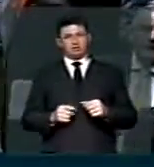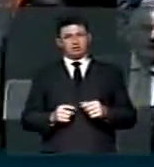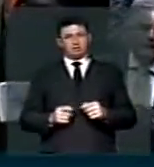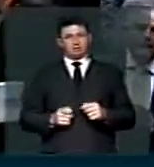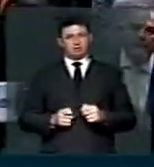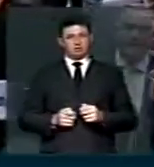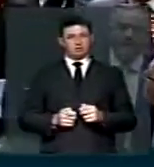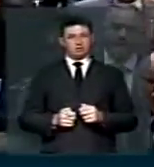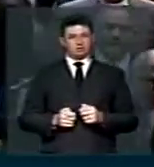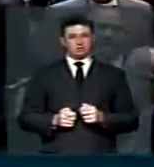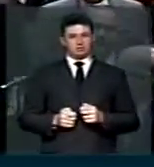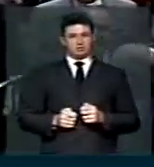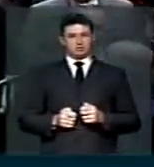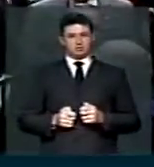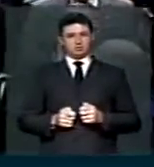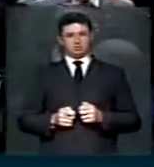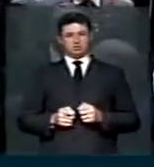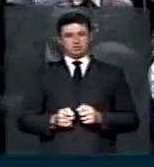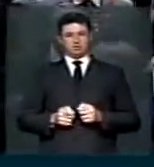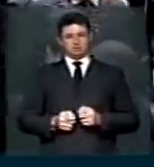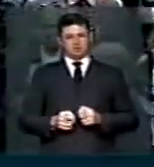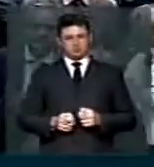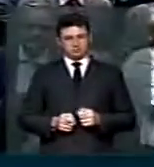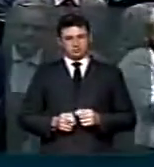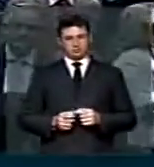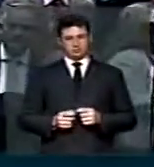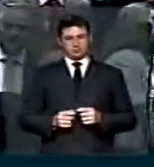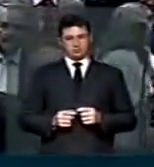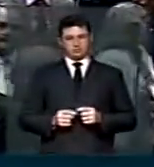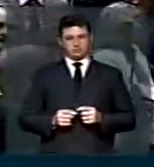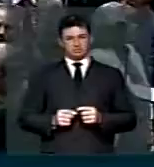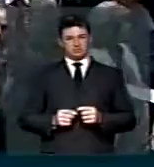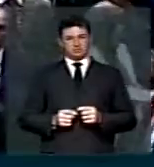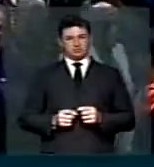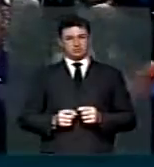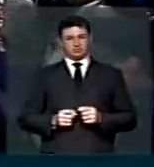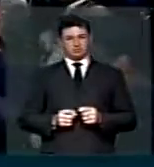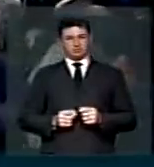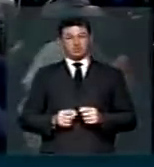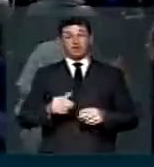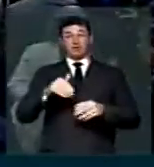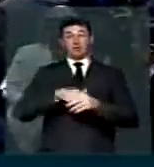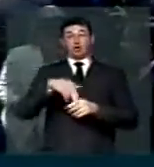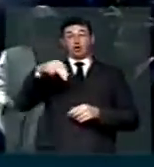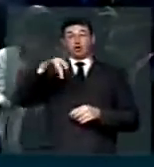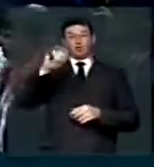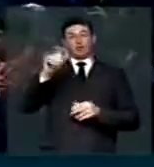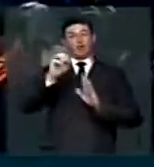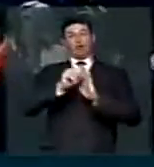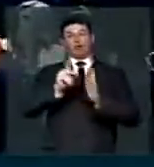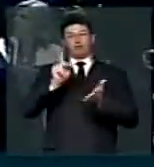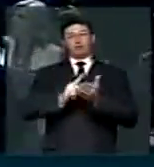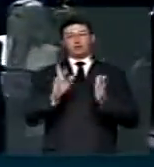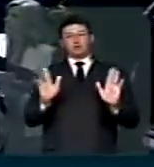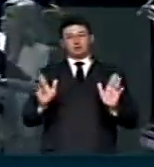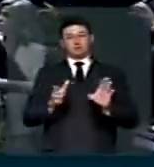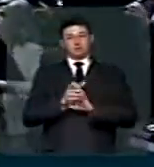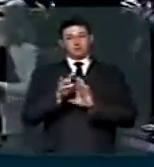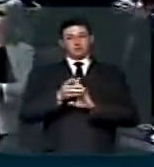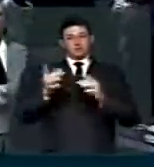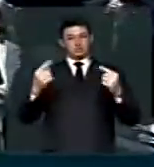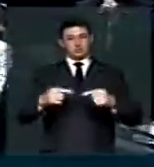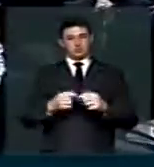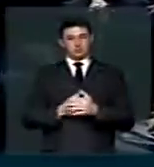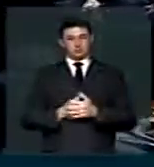A nominal, porque teve já o seu... É a votação nominal de ofício da PAC. Todos os agentes de saúde